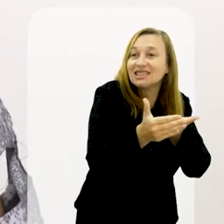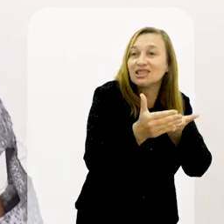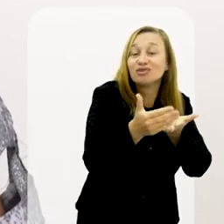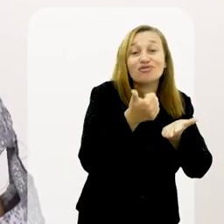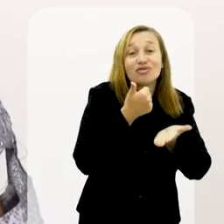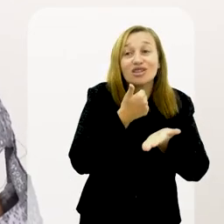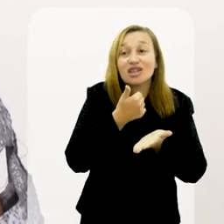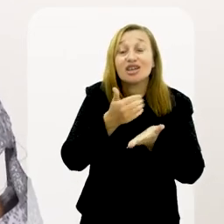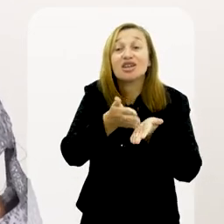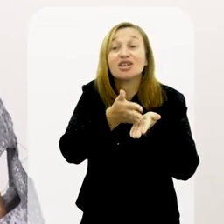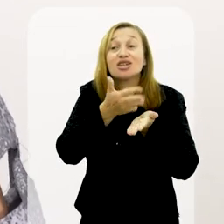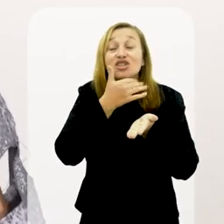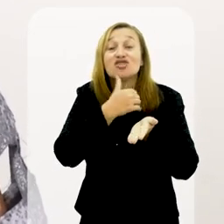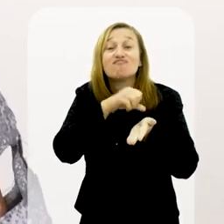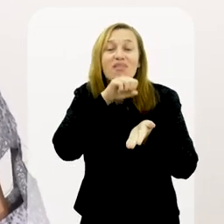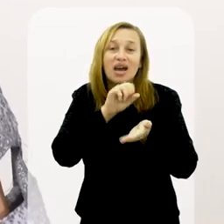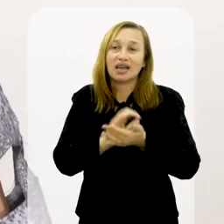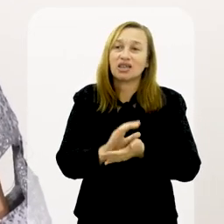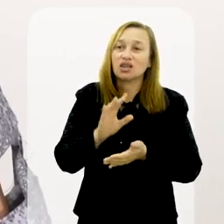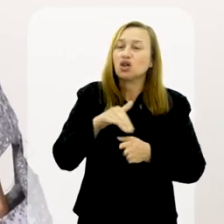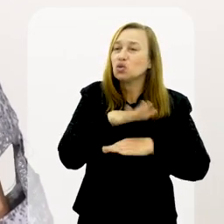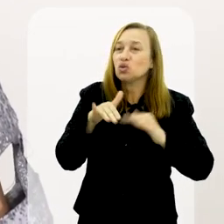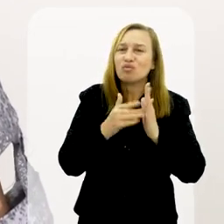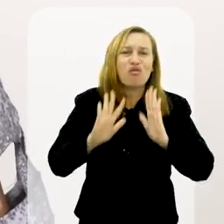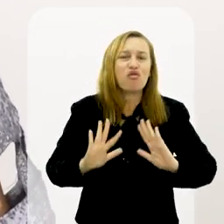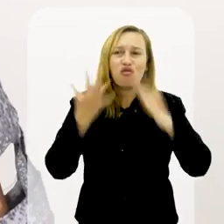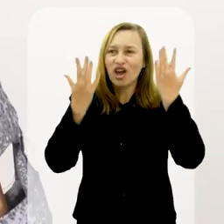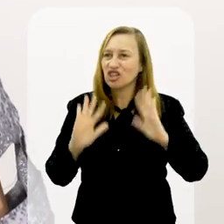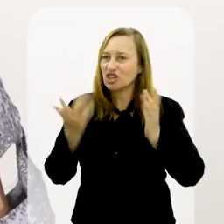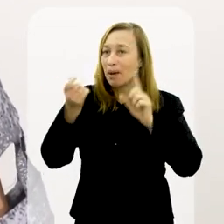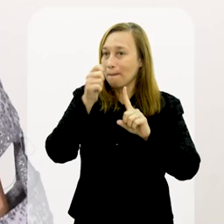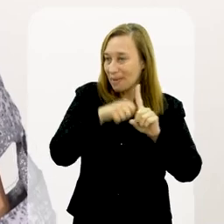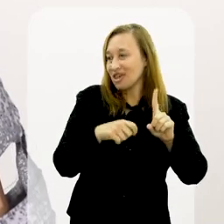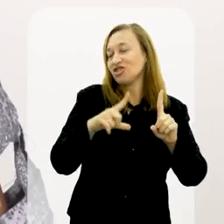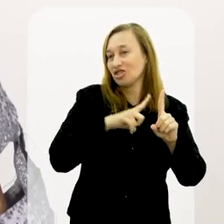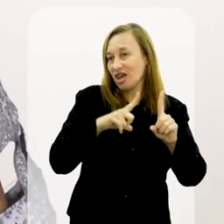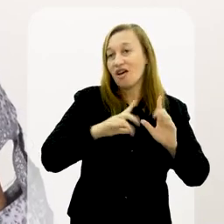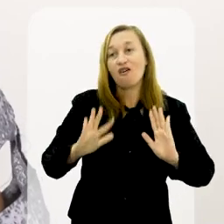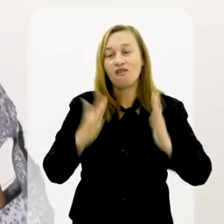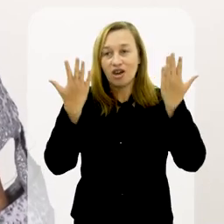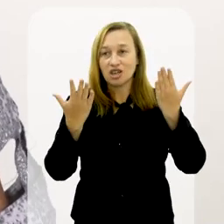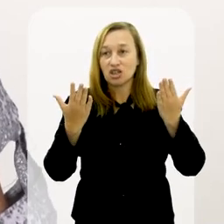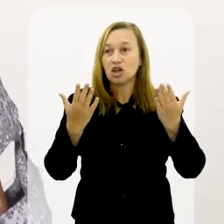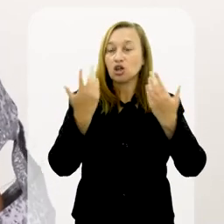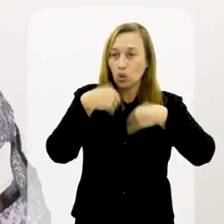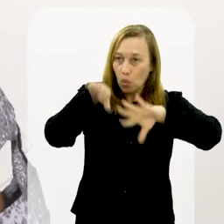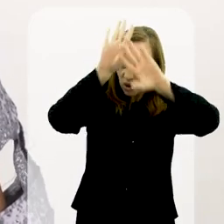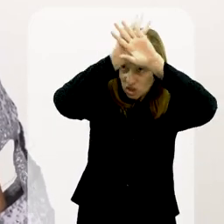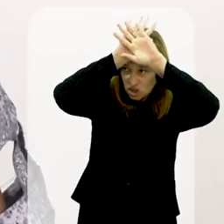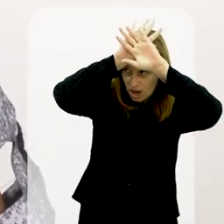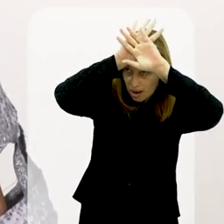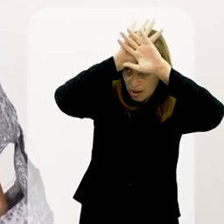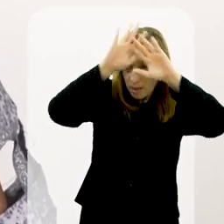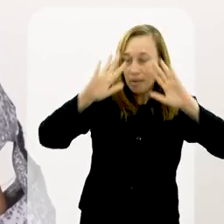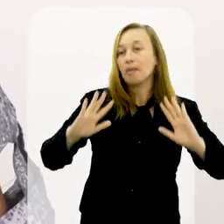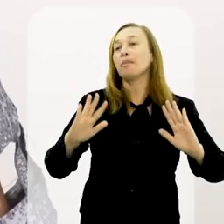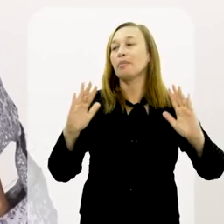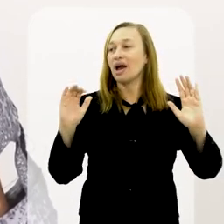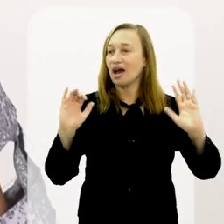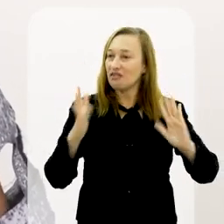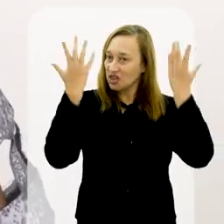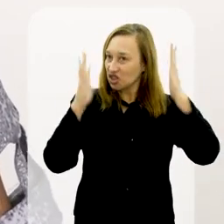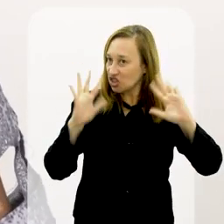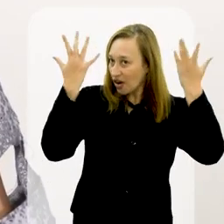ligadas com o princípio até de mãe. Toda festa, todo mês eu tenho uma festa, porque todo mês eu tenho um orixá para louvar.